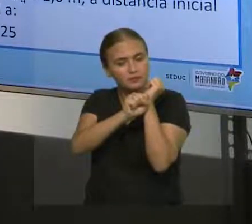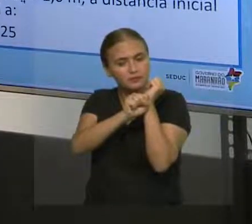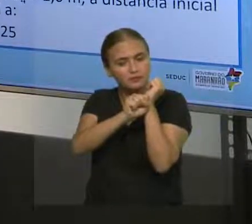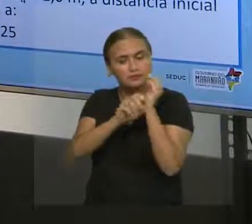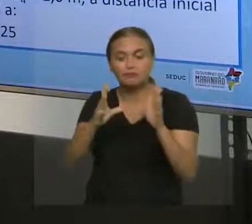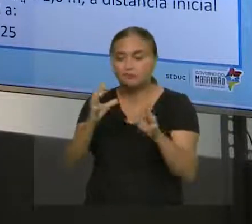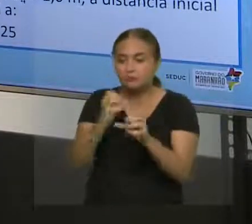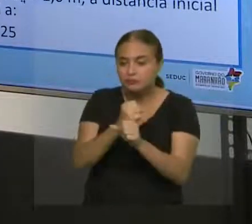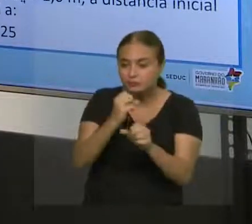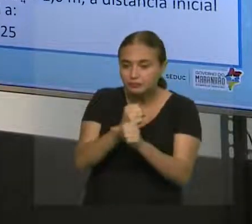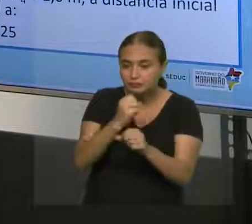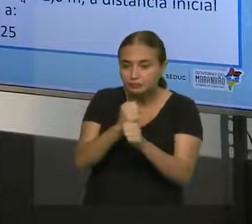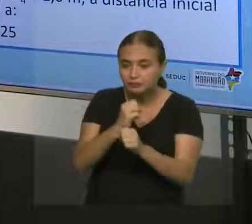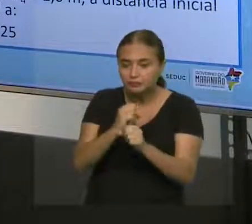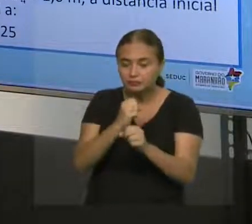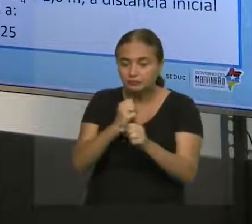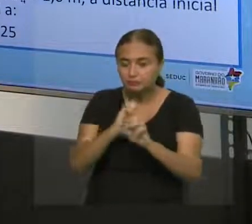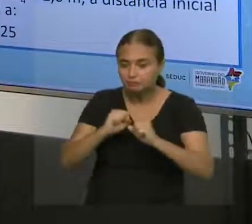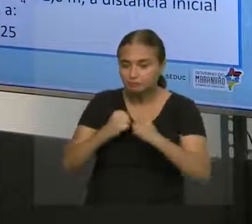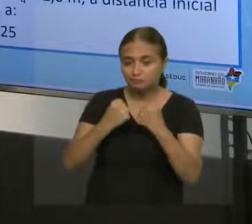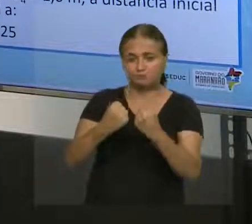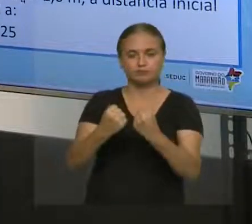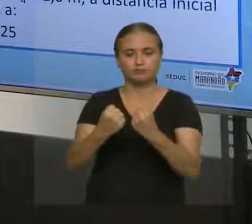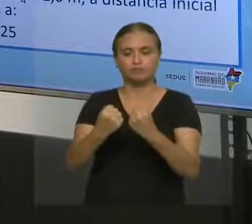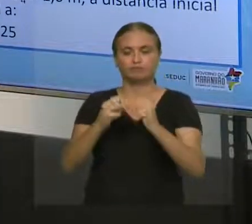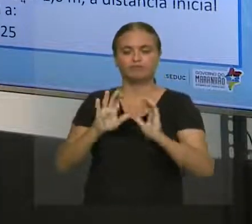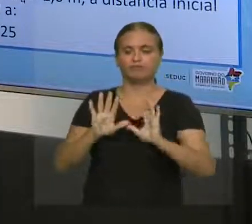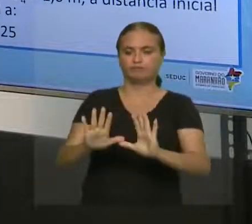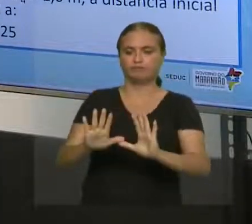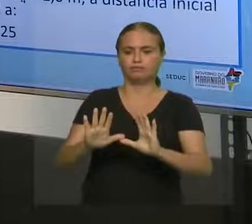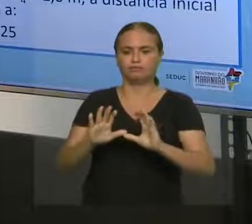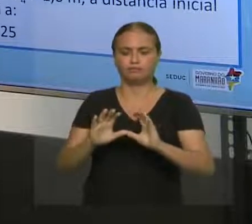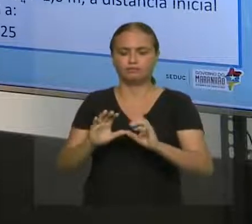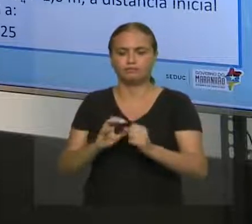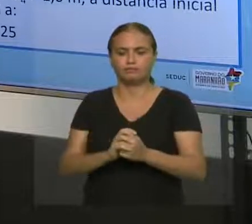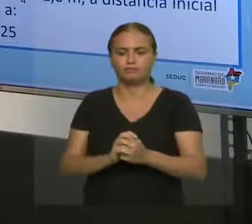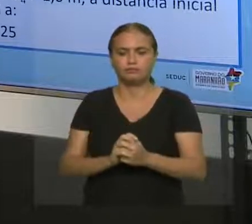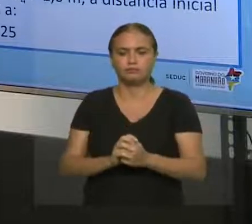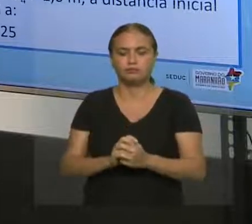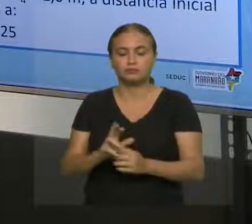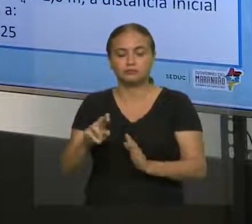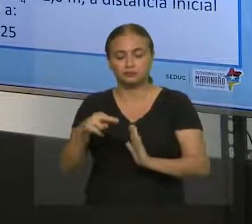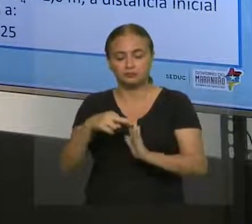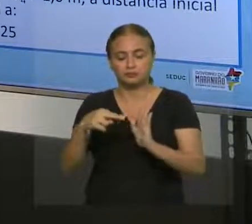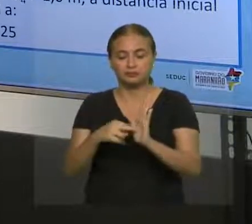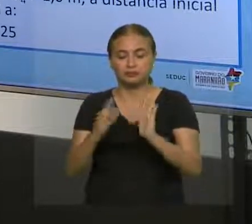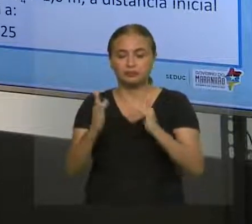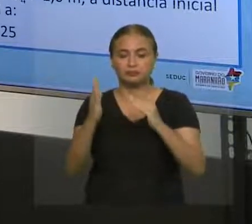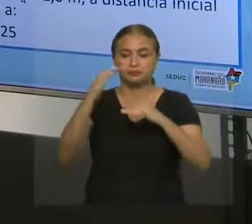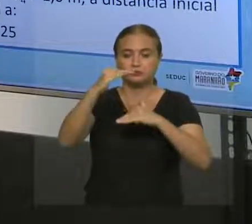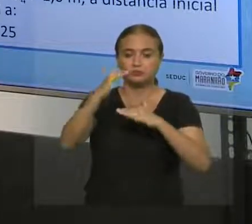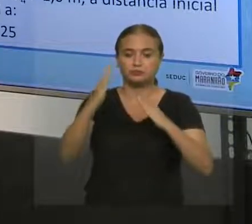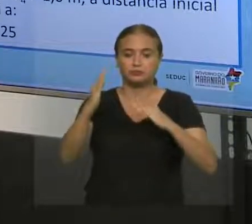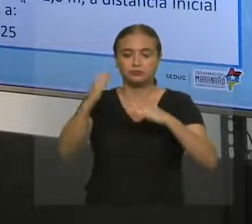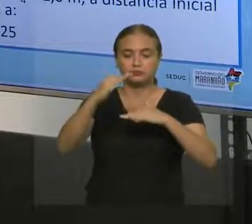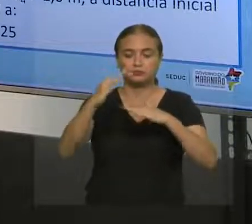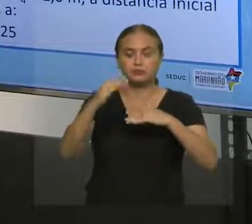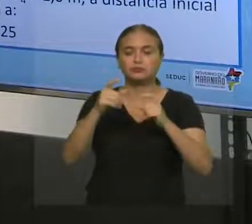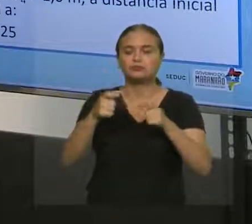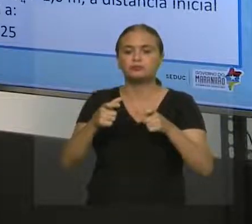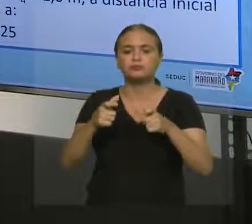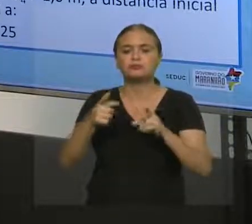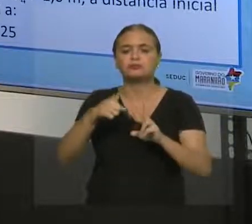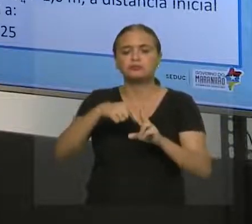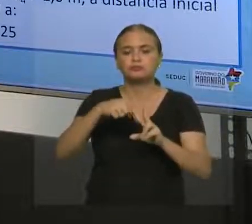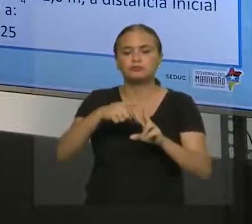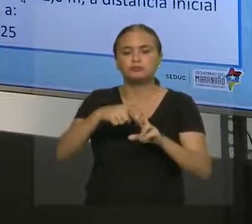vai calcular a intensidade. Aqui você está usando a regra do polígono para você saber para onde vai estar o vetor, mas